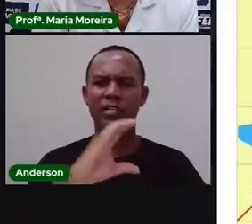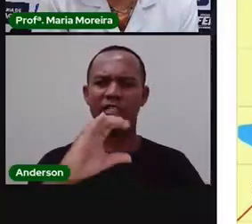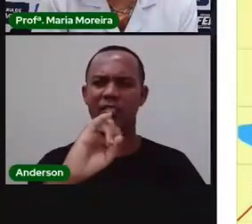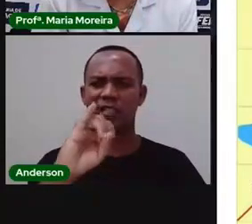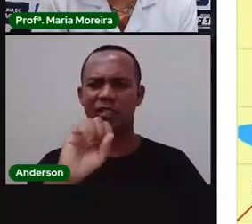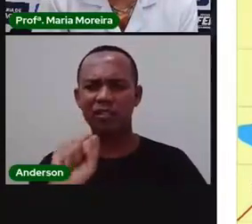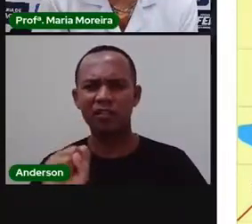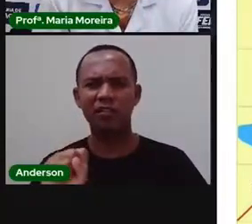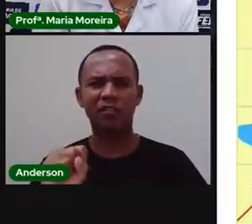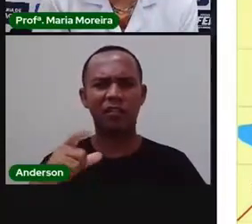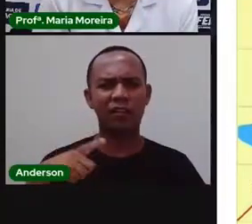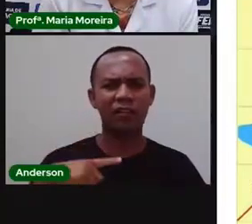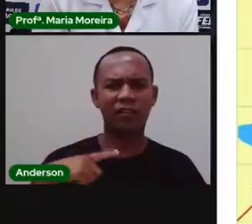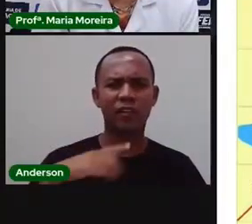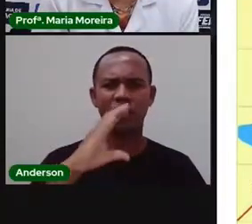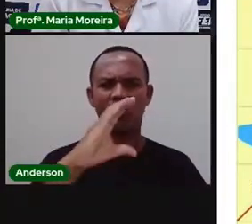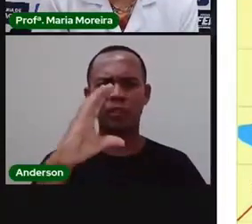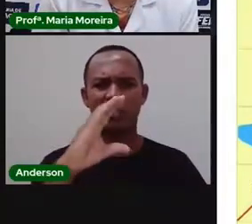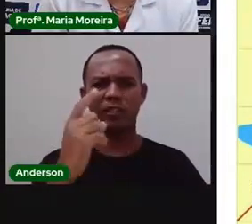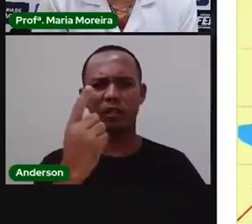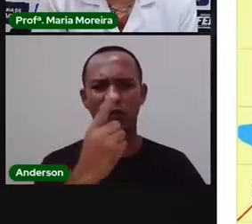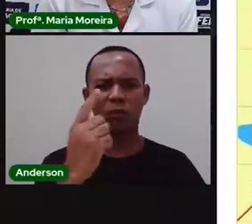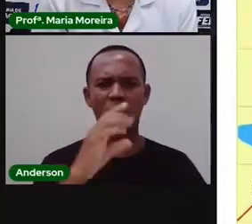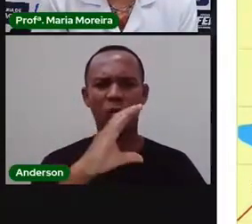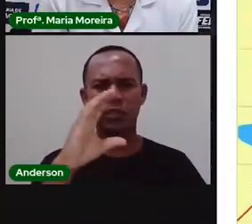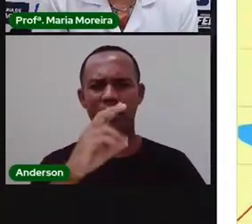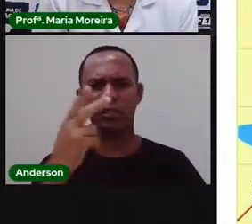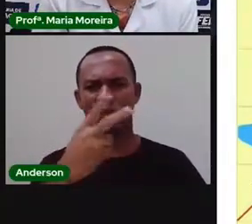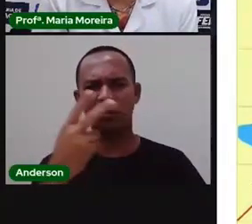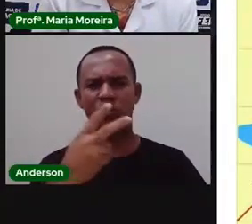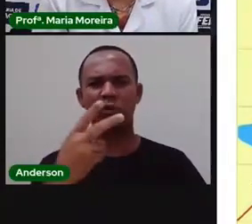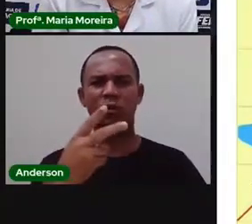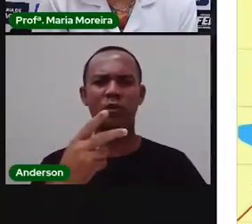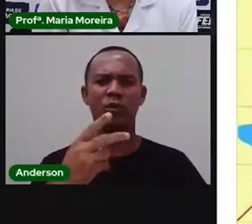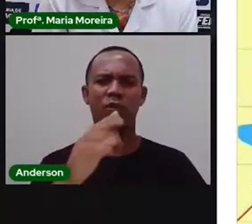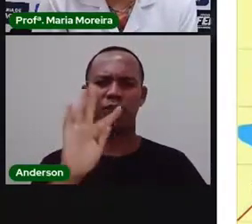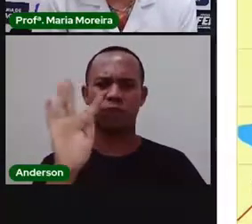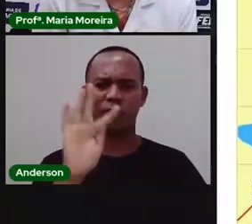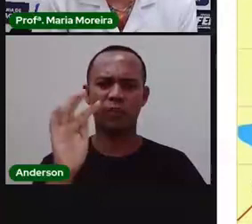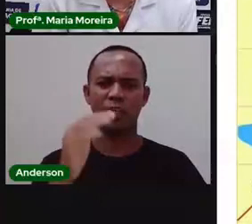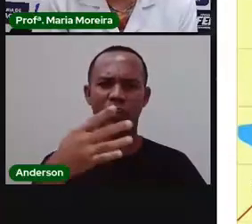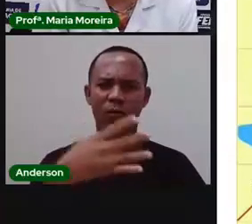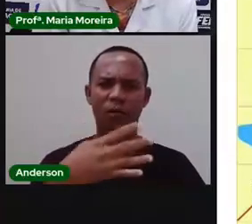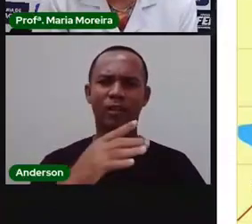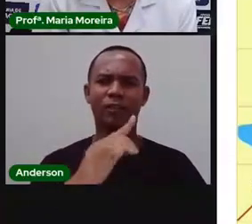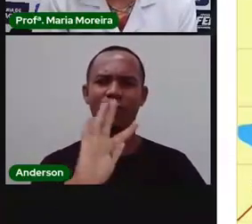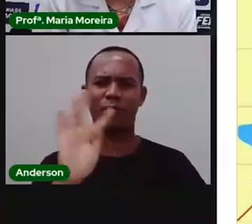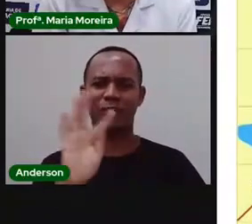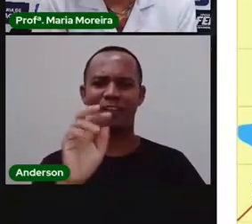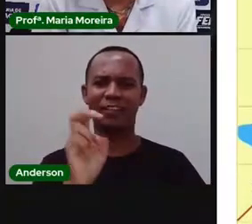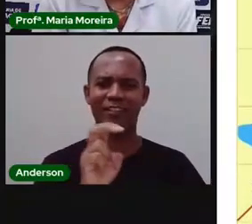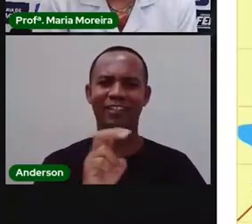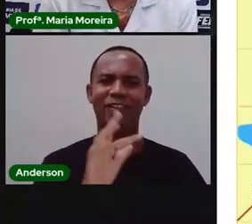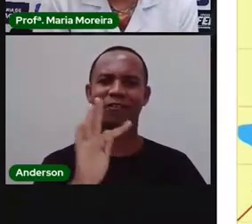Cis, Conceição, Feira 4, Feira 5, Feira 6, Feira 7, Feira 9, Feira